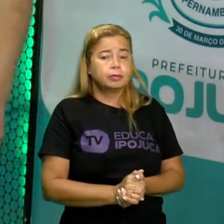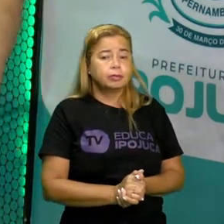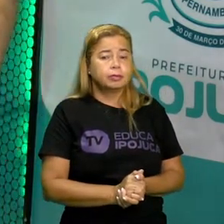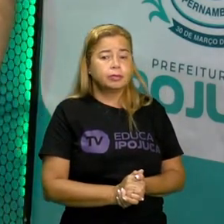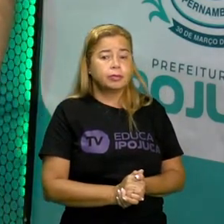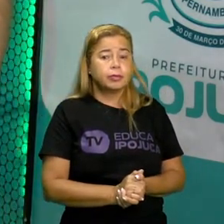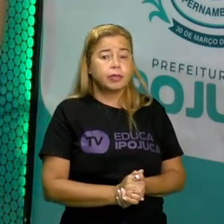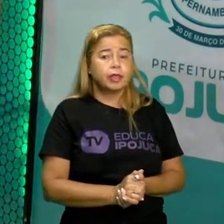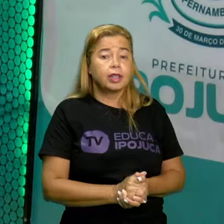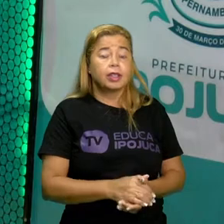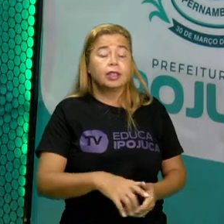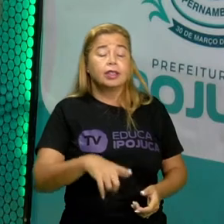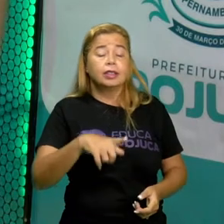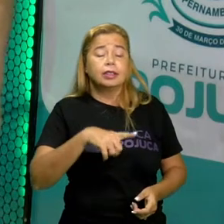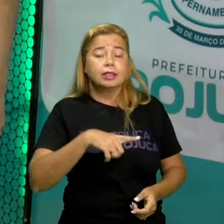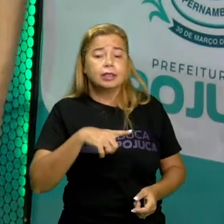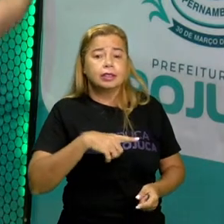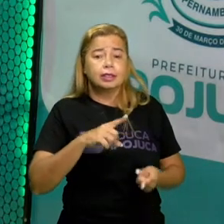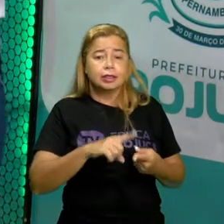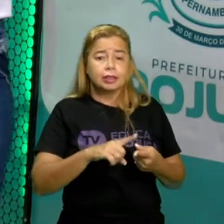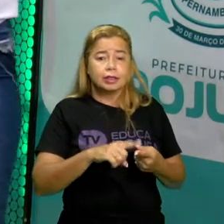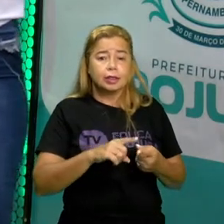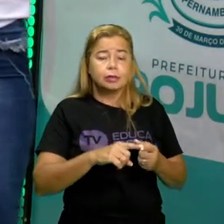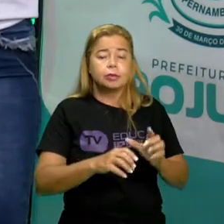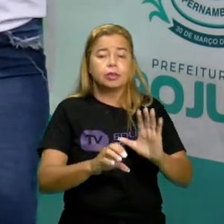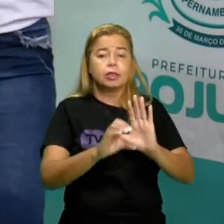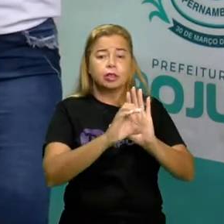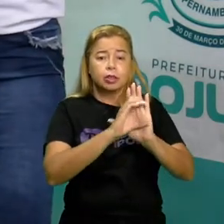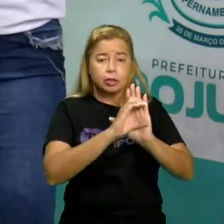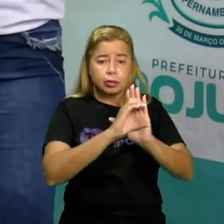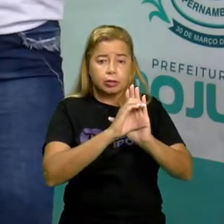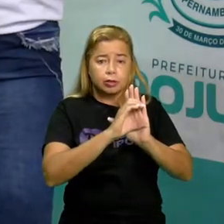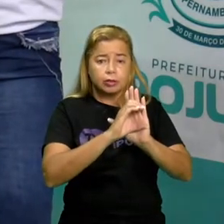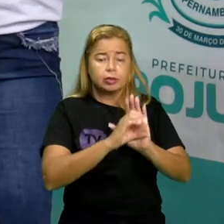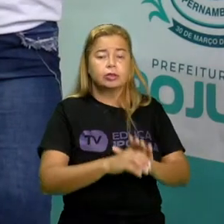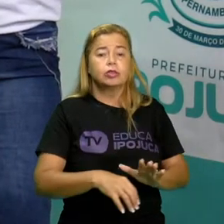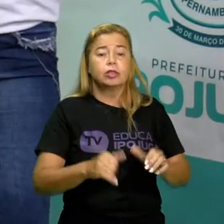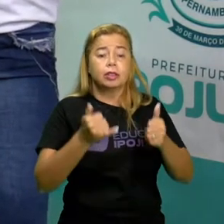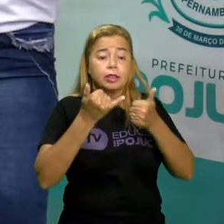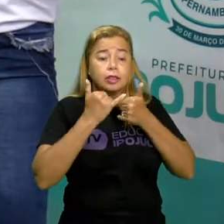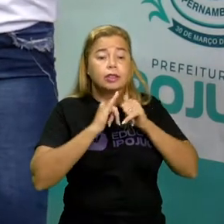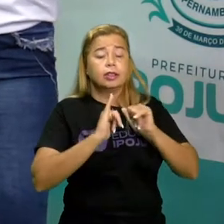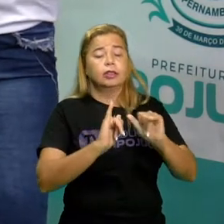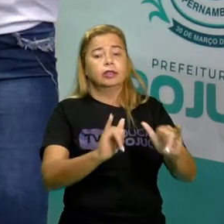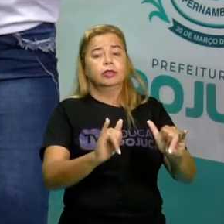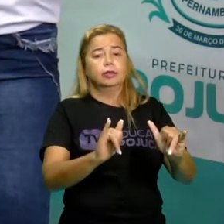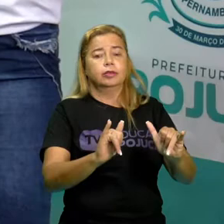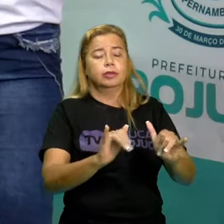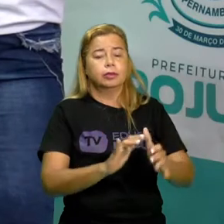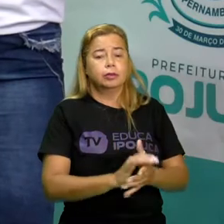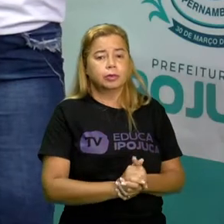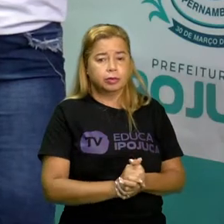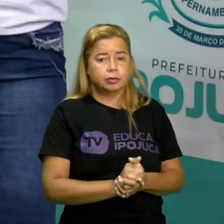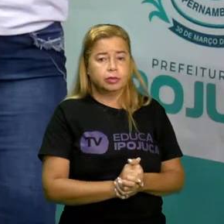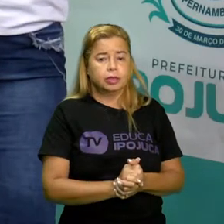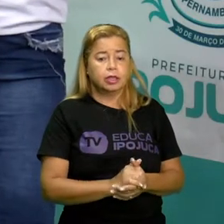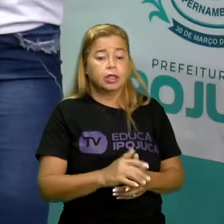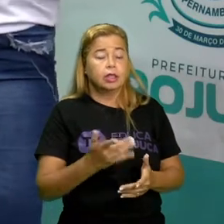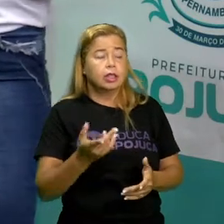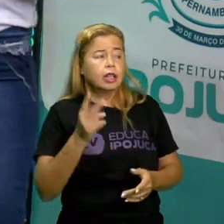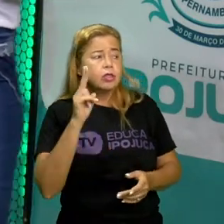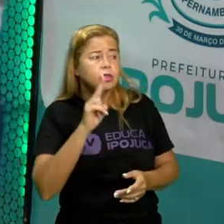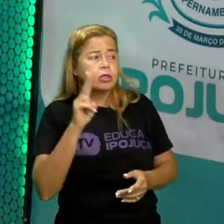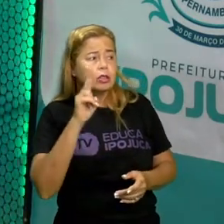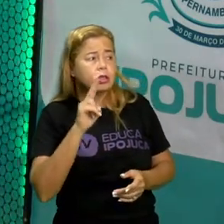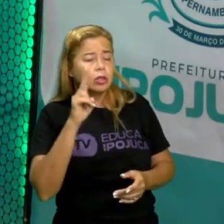também temos os símbolos que também nos transmitem ideias nos comunicam algo quando a gente se